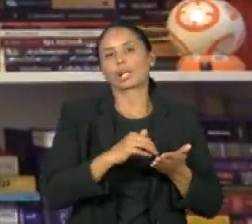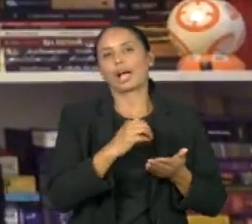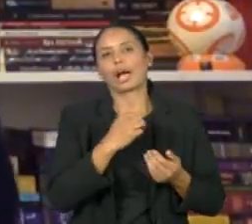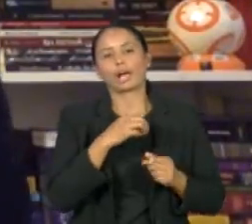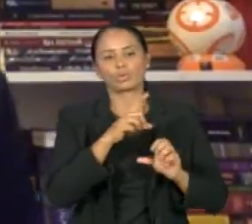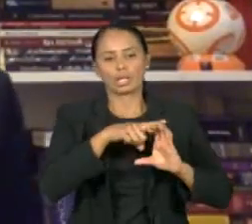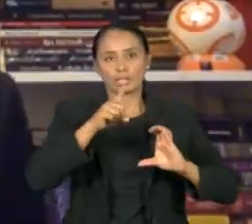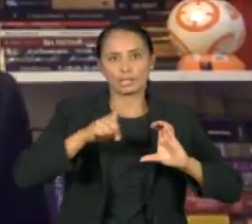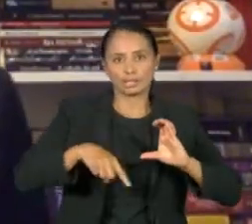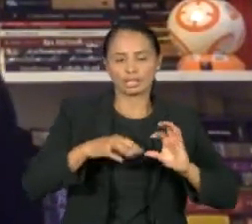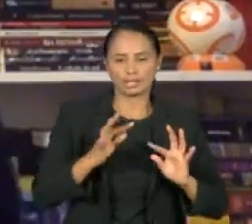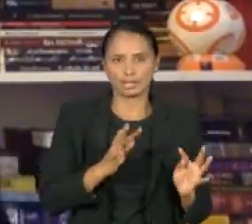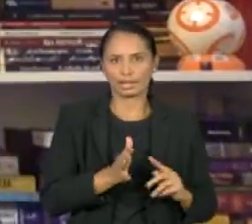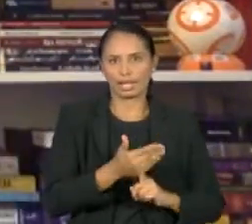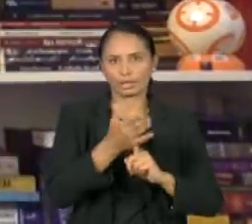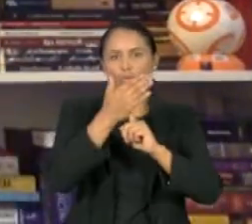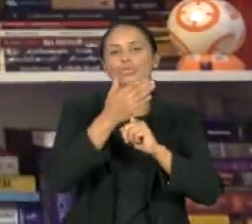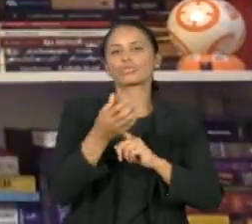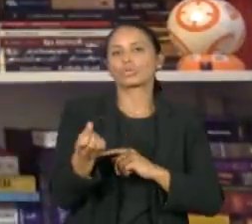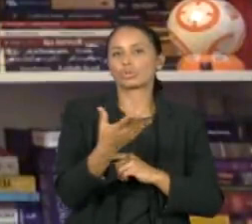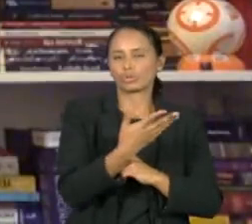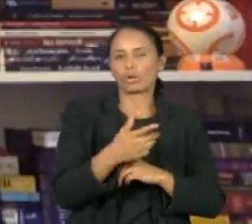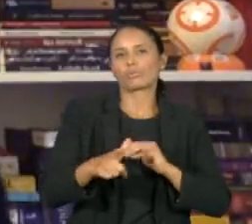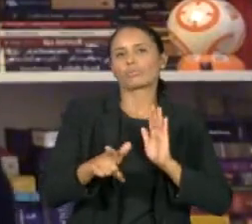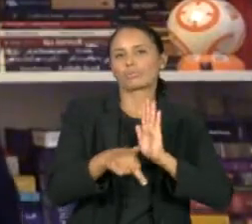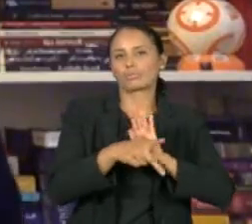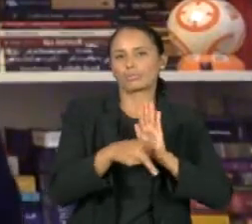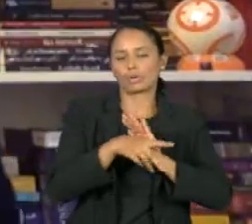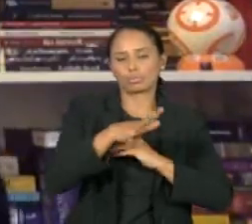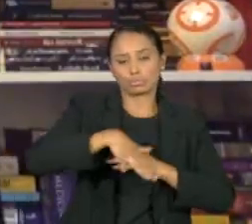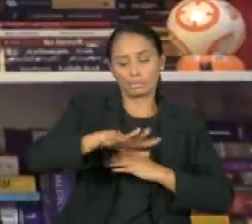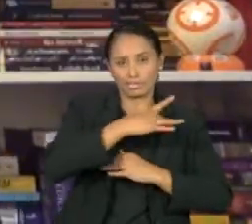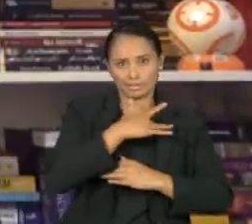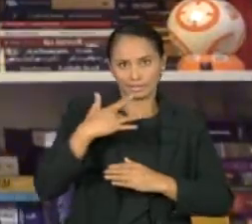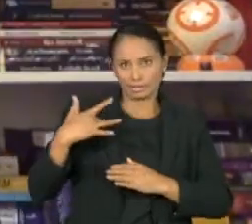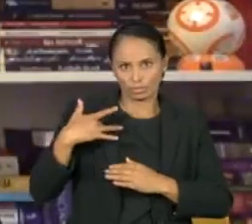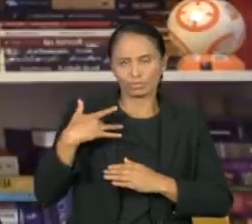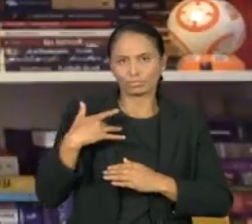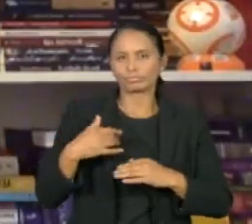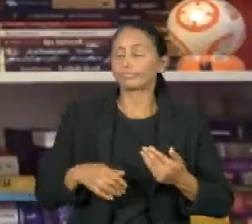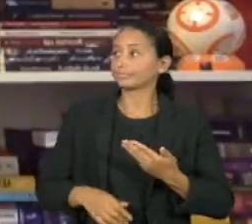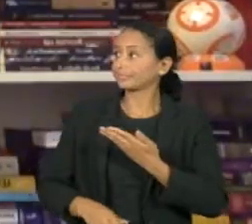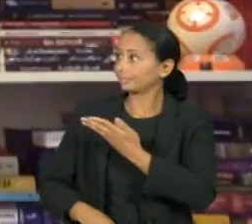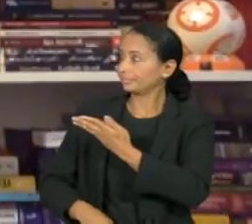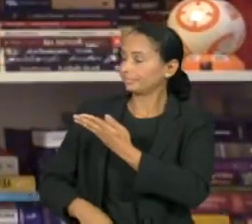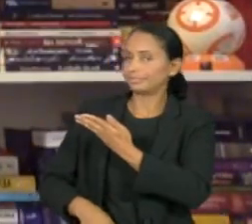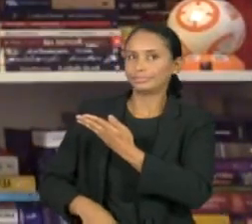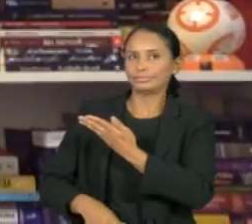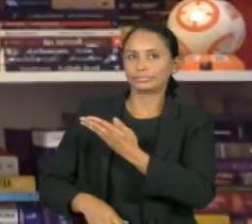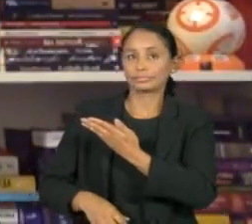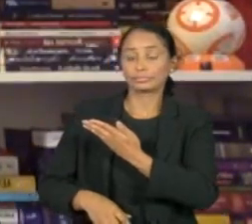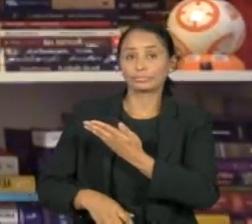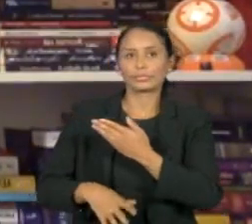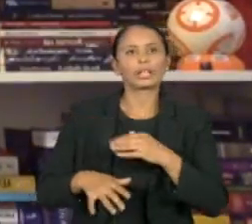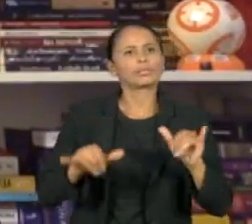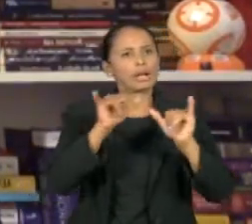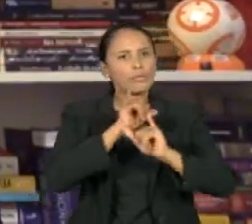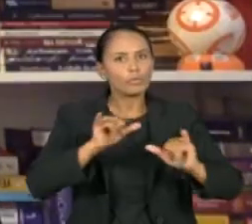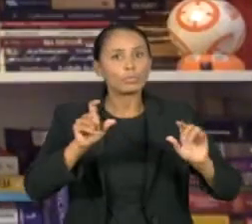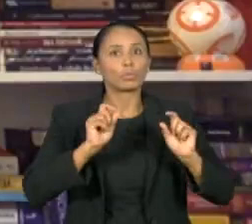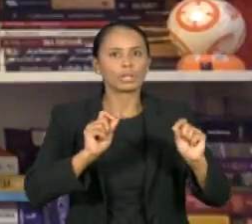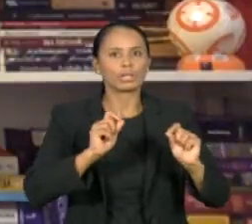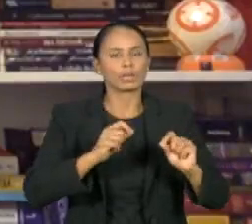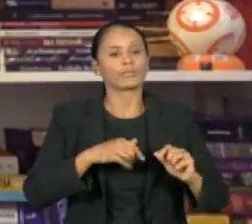Inovação e Insumos Estratégicos em Saúde do Ministério, Hélio Angotti Neto. A pasta informou que vai se